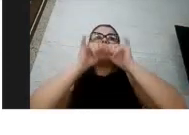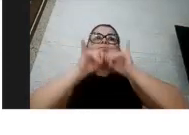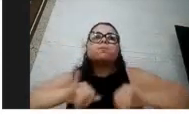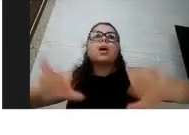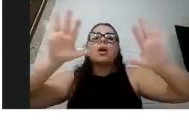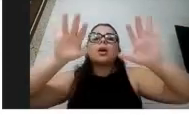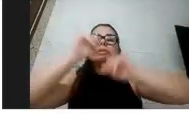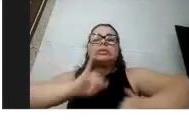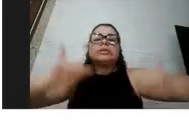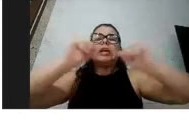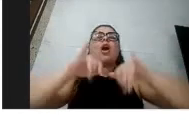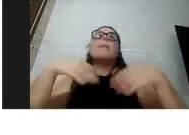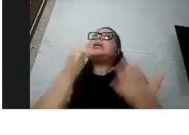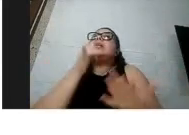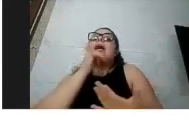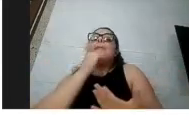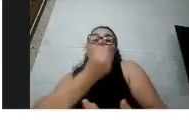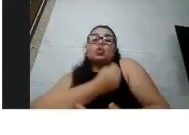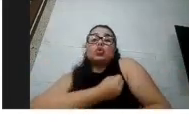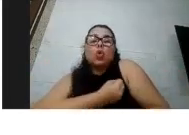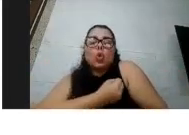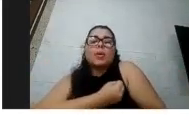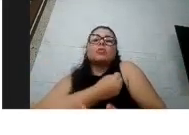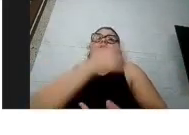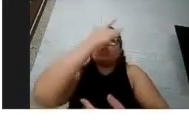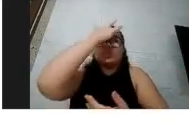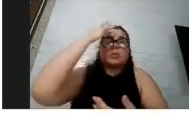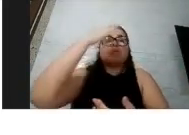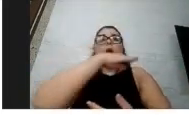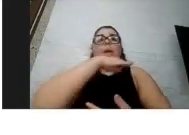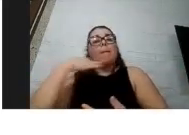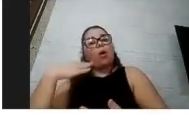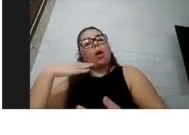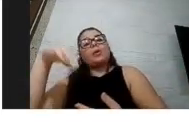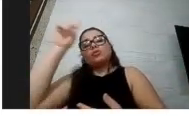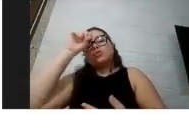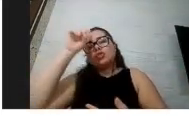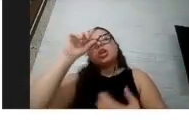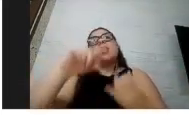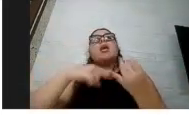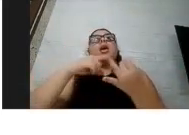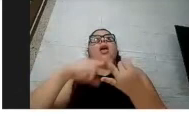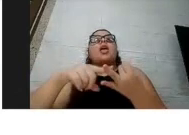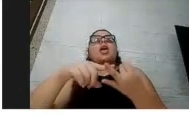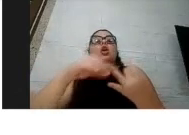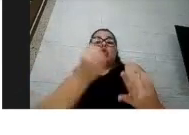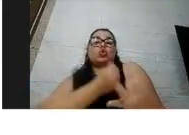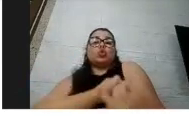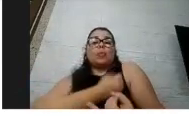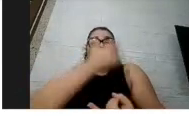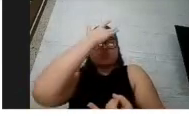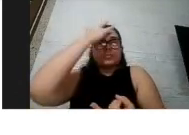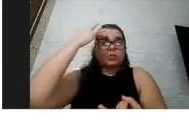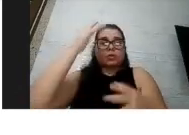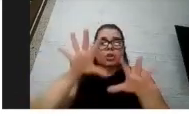número de casos por dia, número de mortes por dia, URA, URA não, como é que chama,